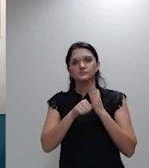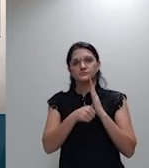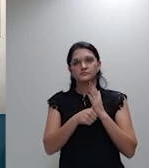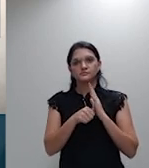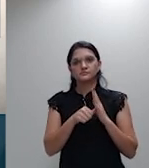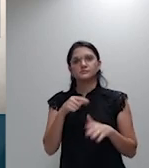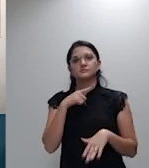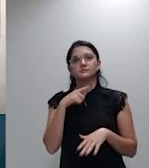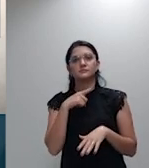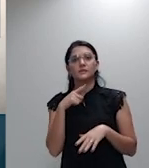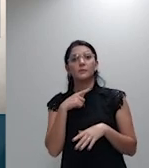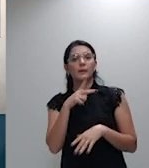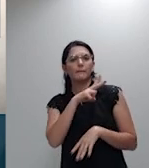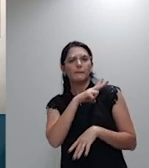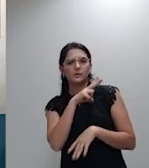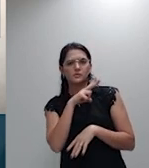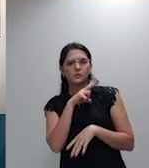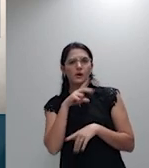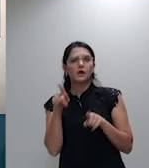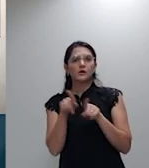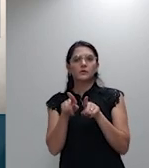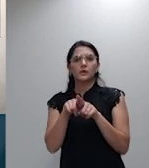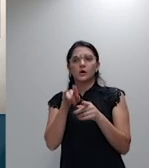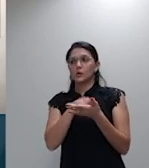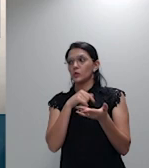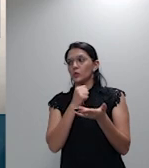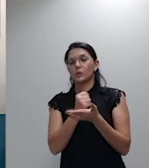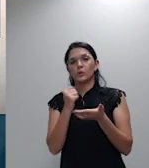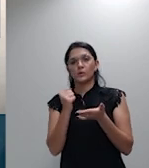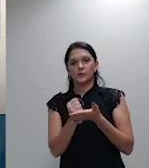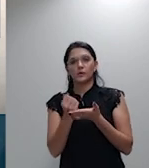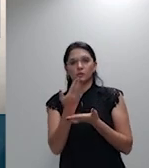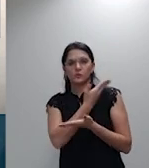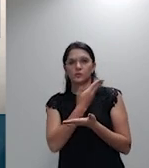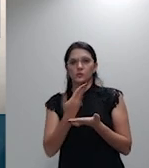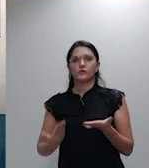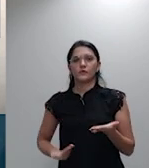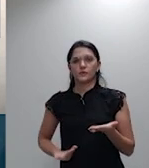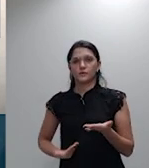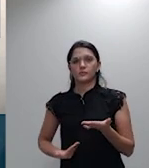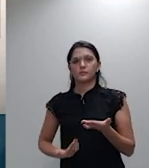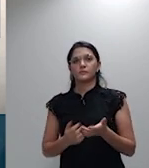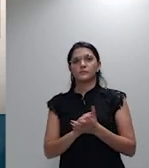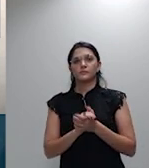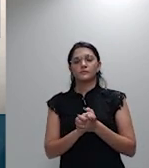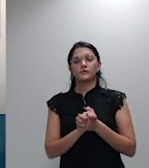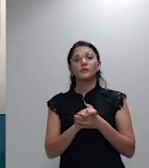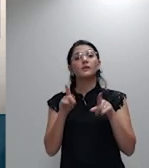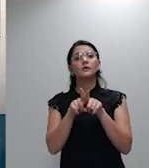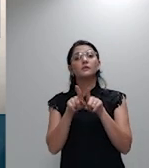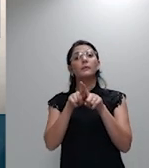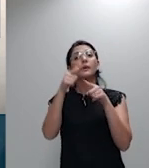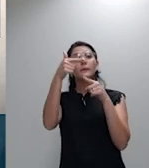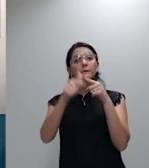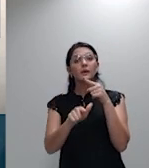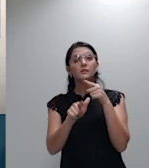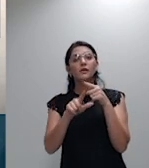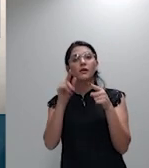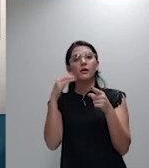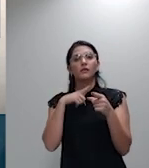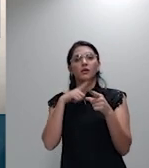documento público. Após esse breve esclarecimento, nota-se que o fundamento do venerando acordo recorrido